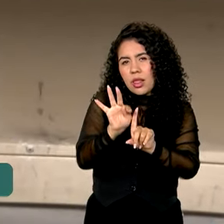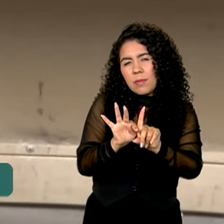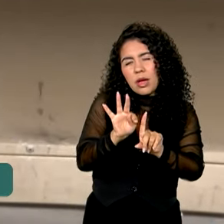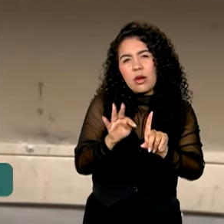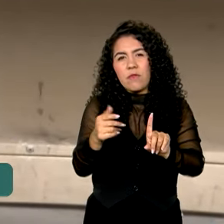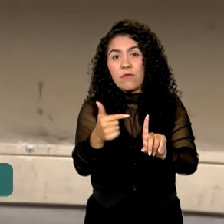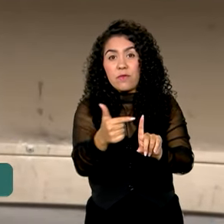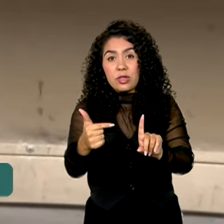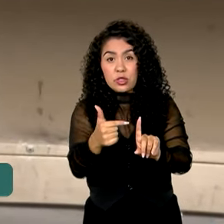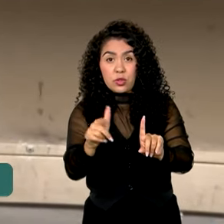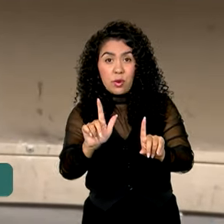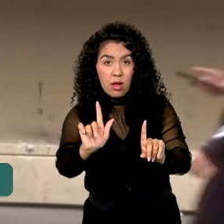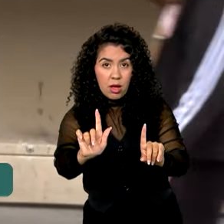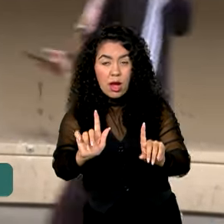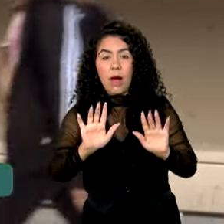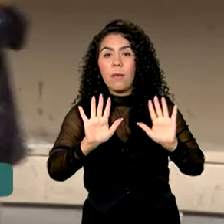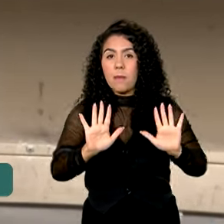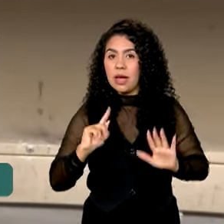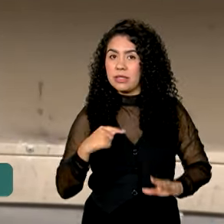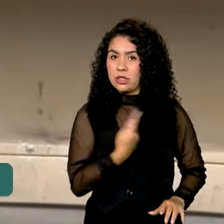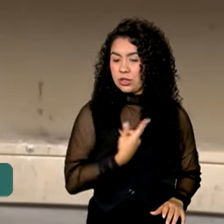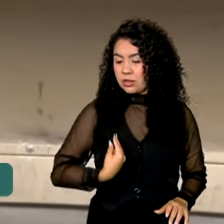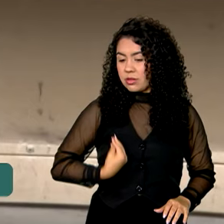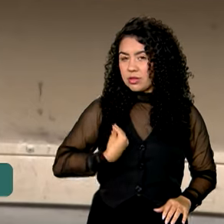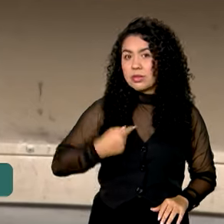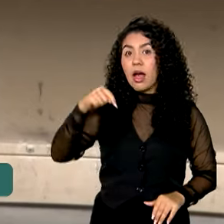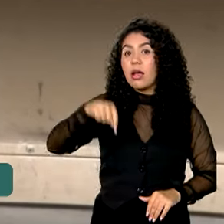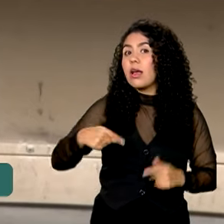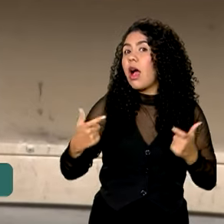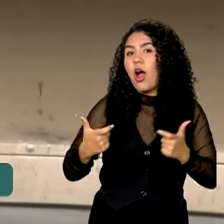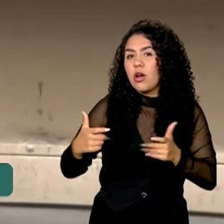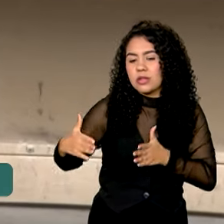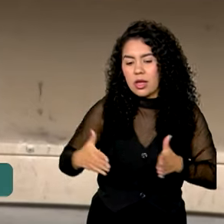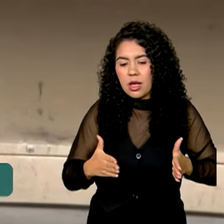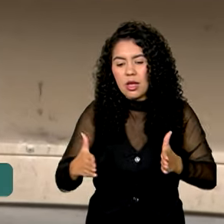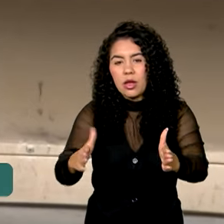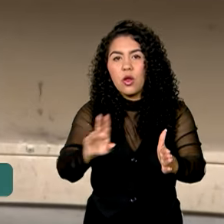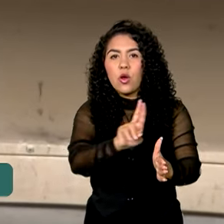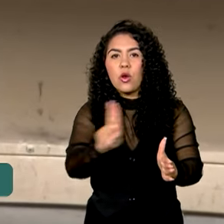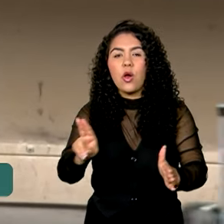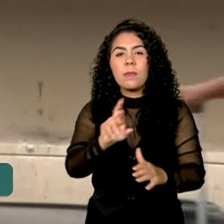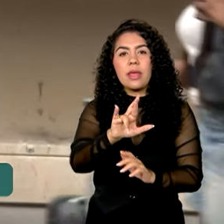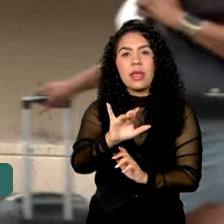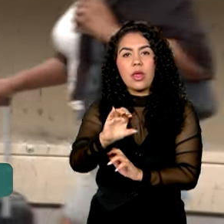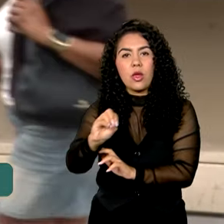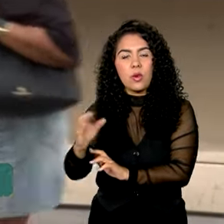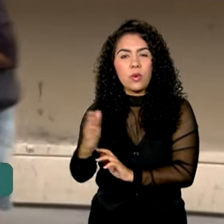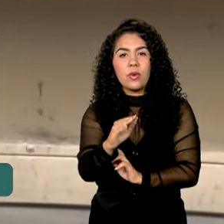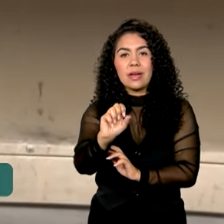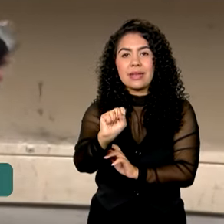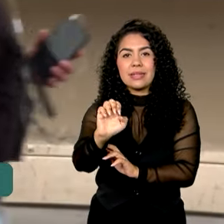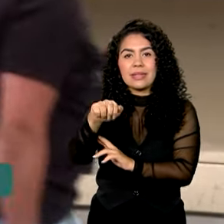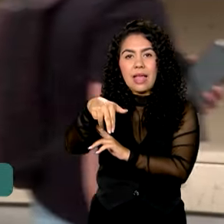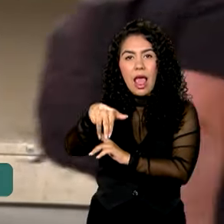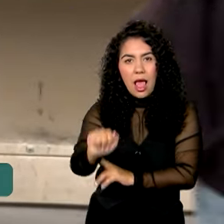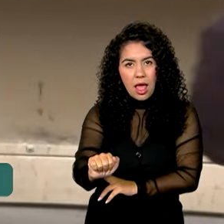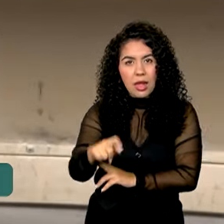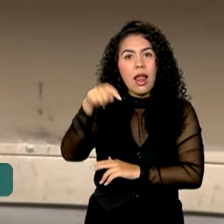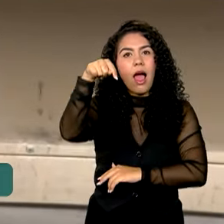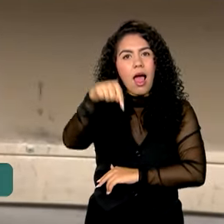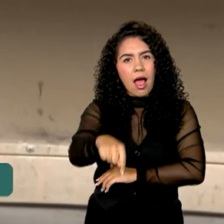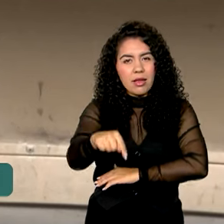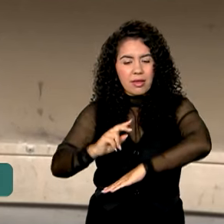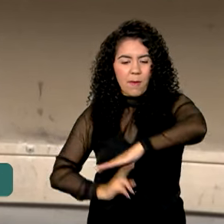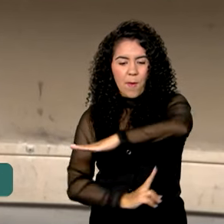22 graus. Nós estamos aqui às margens do Rio Sena, em uma das pontes que cortam o rio, onde será realizada logo